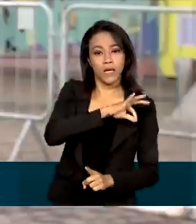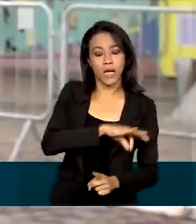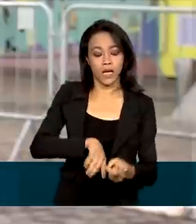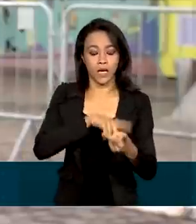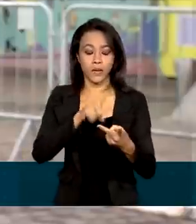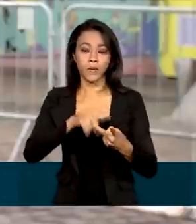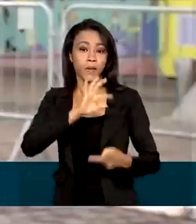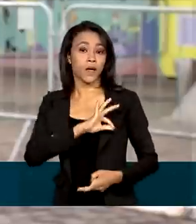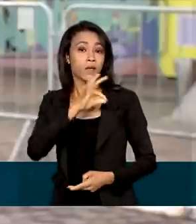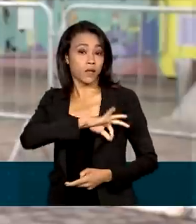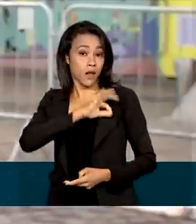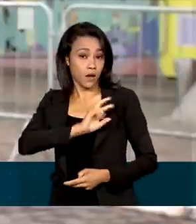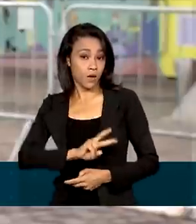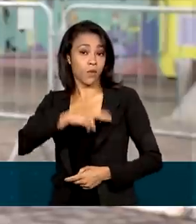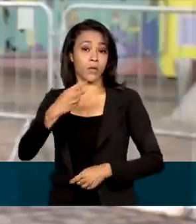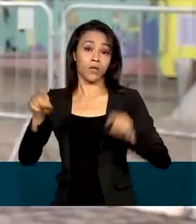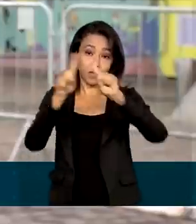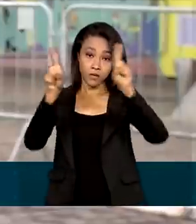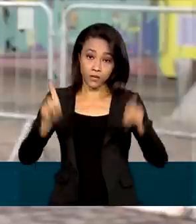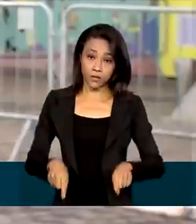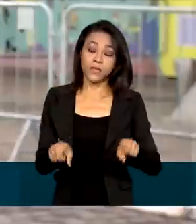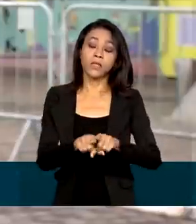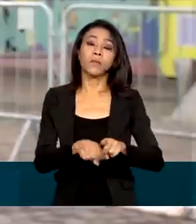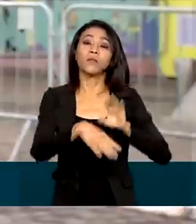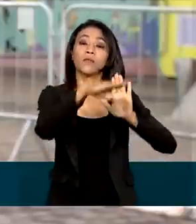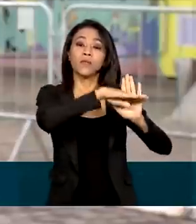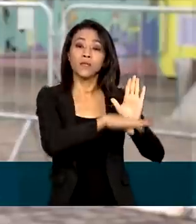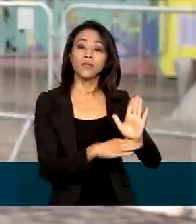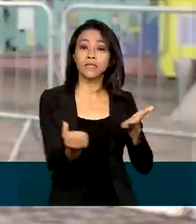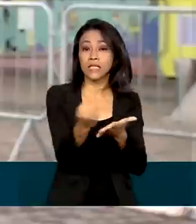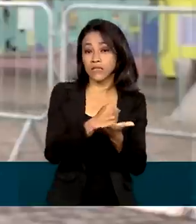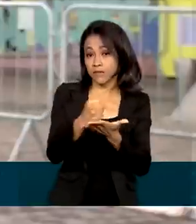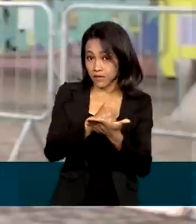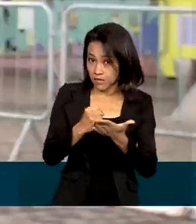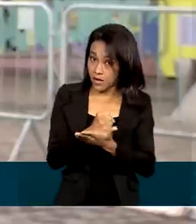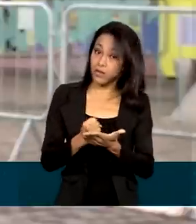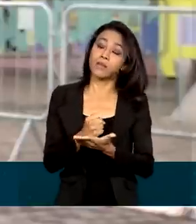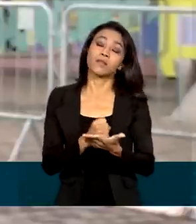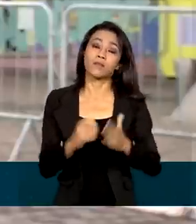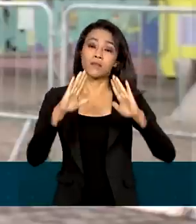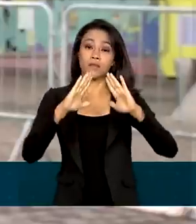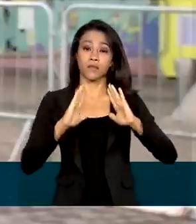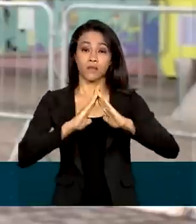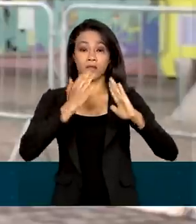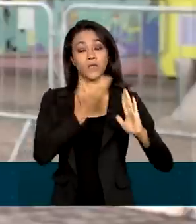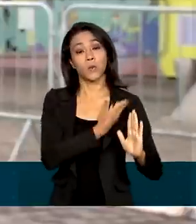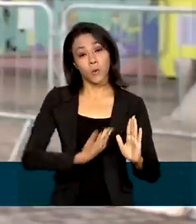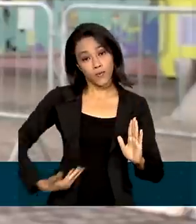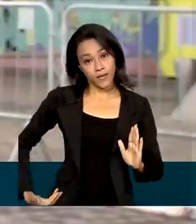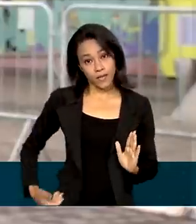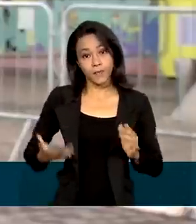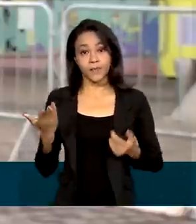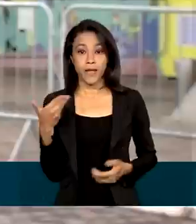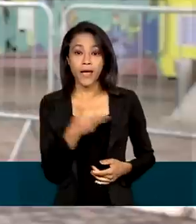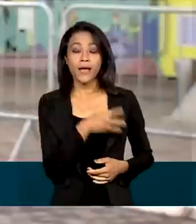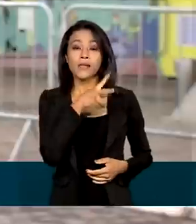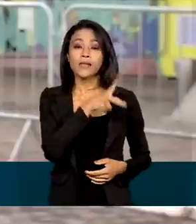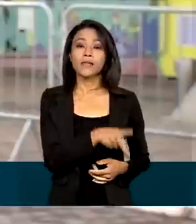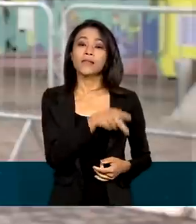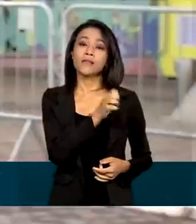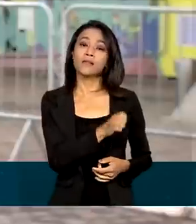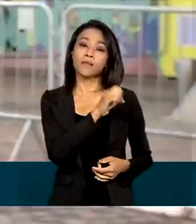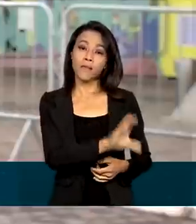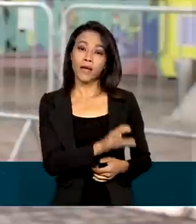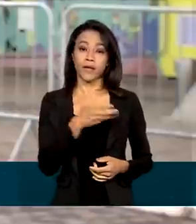servidores públicos e para o programa farmácia popular, dentre outros. Olha, a PEC, que foi aprovada, também permite que o